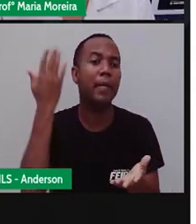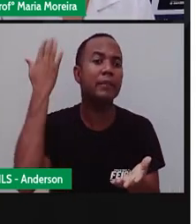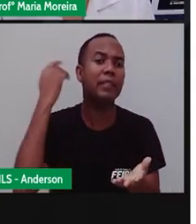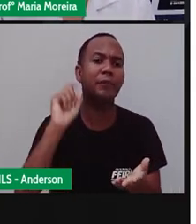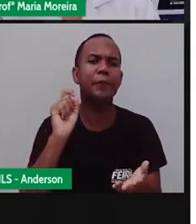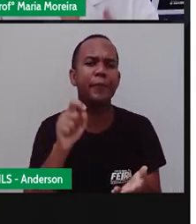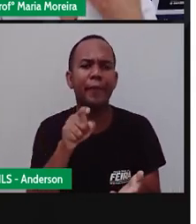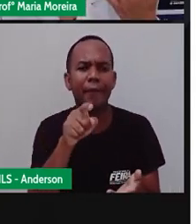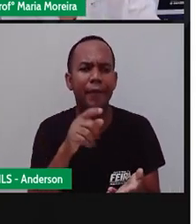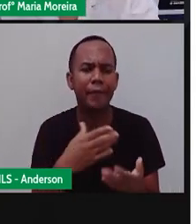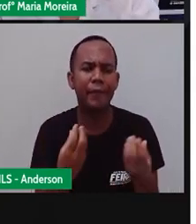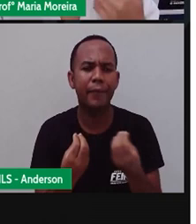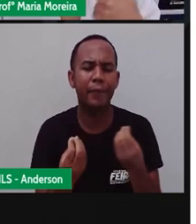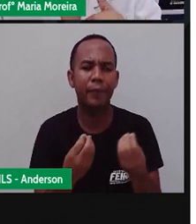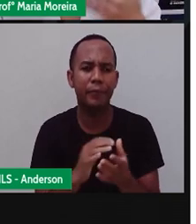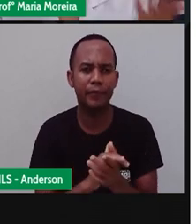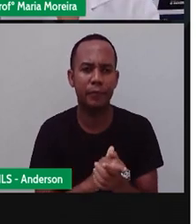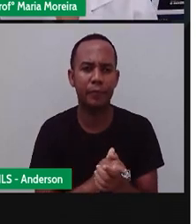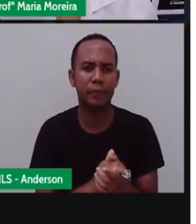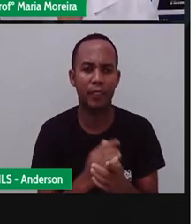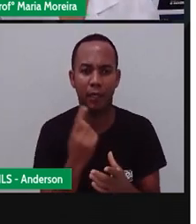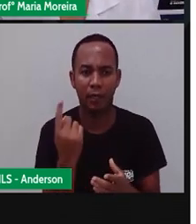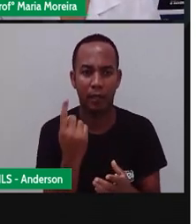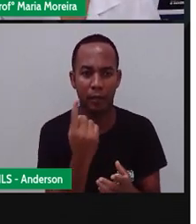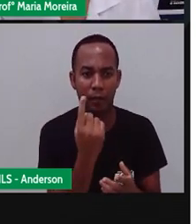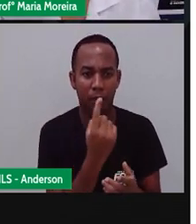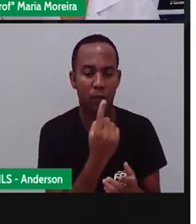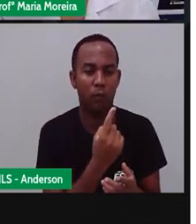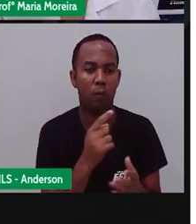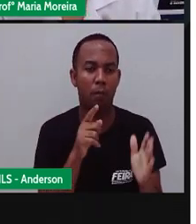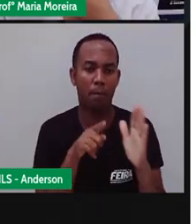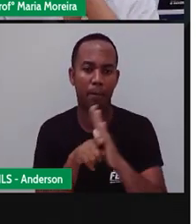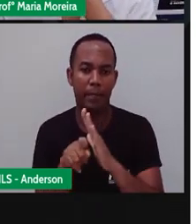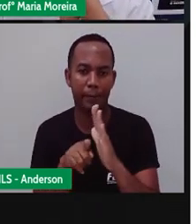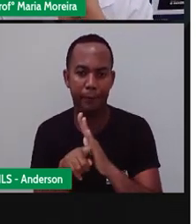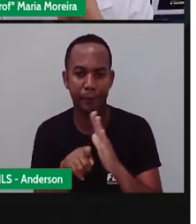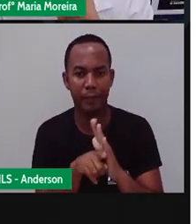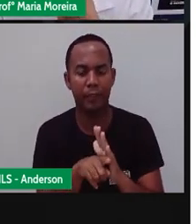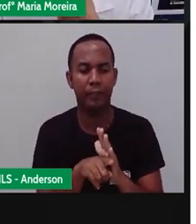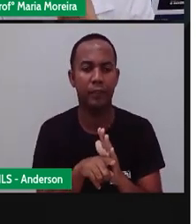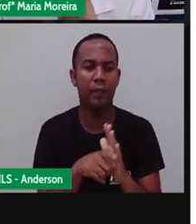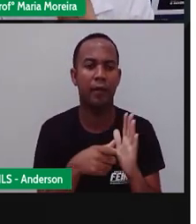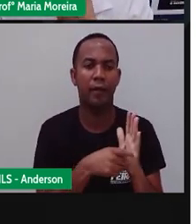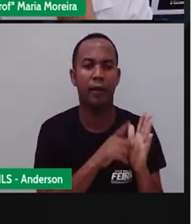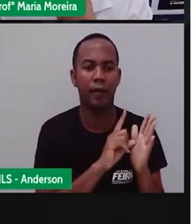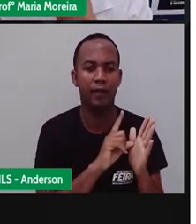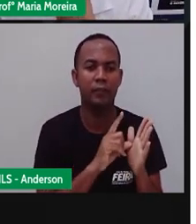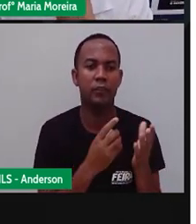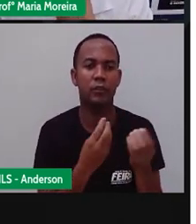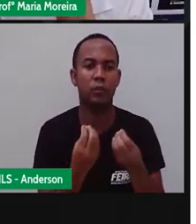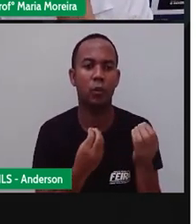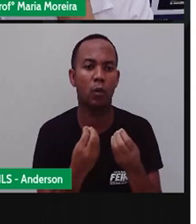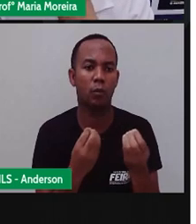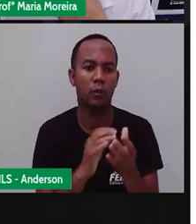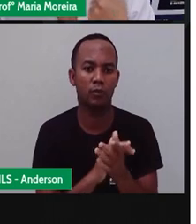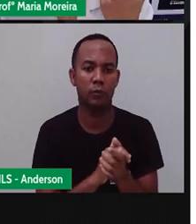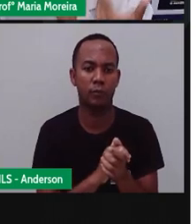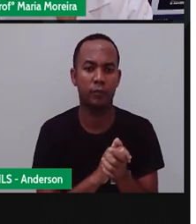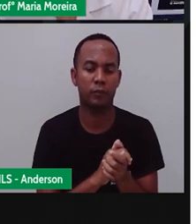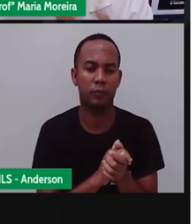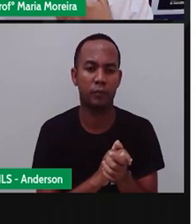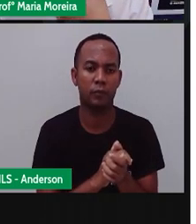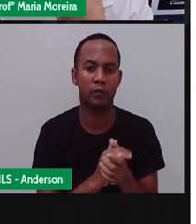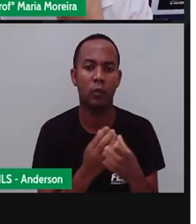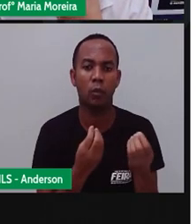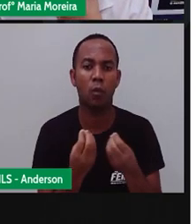Então, cabe a nós, né? A vocês, a minha, a Anderson, nos perguntarmos, e antes, como que era isso aqui? E